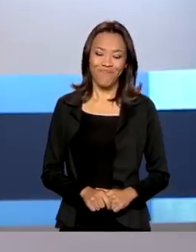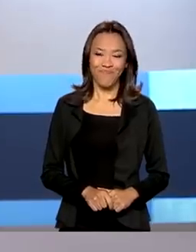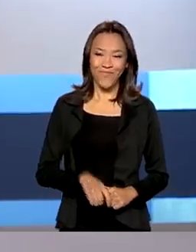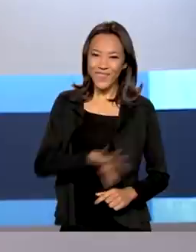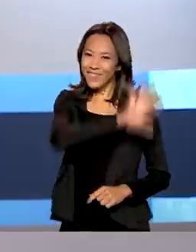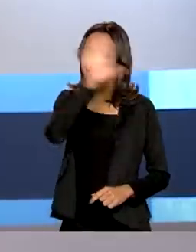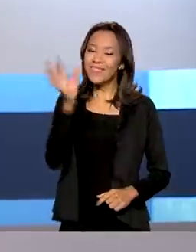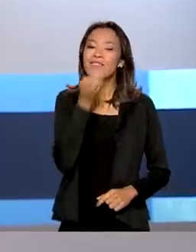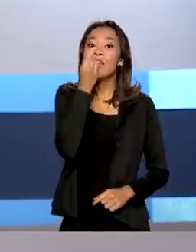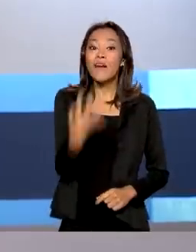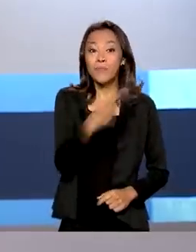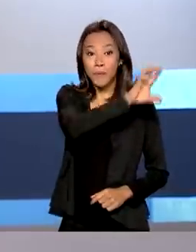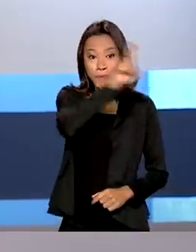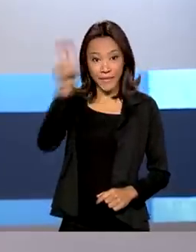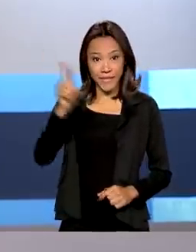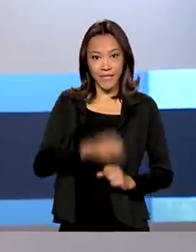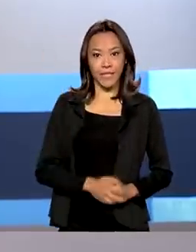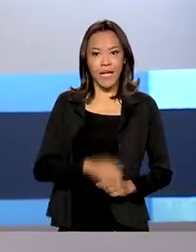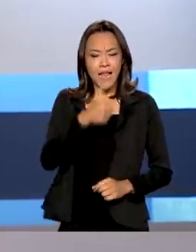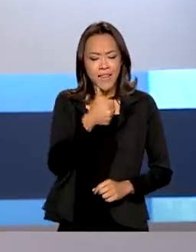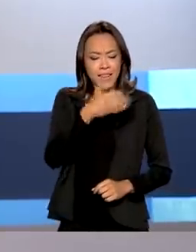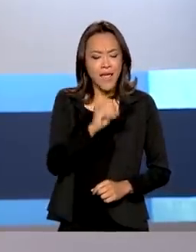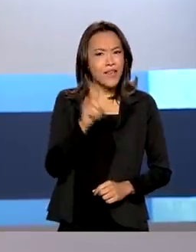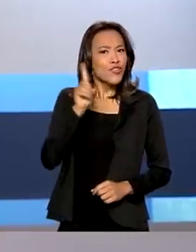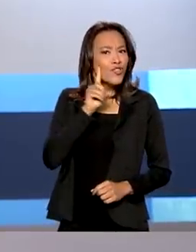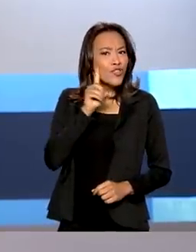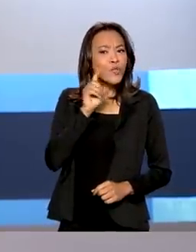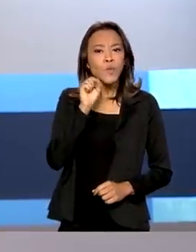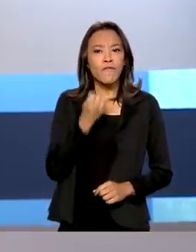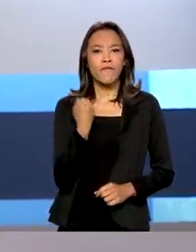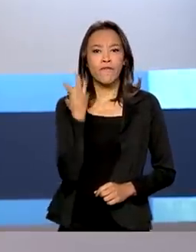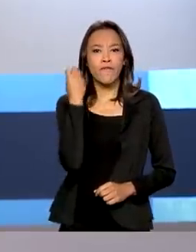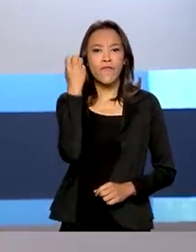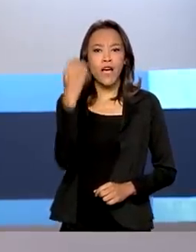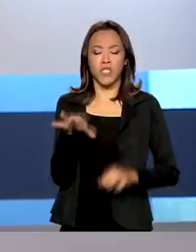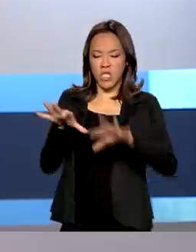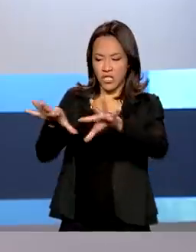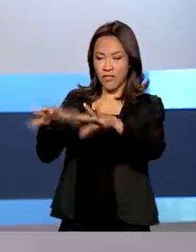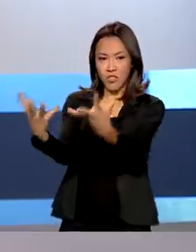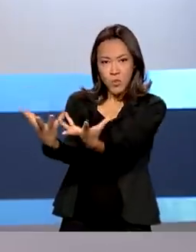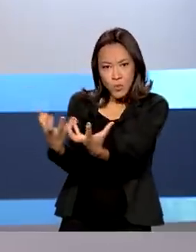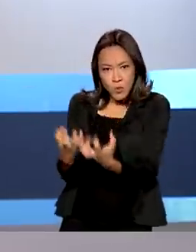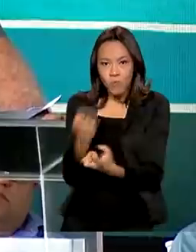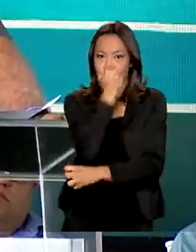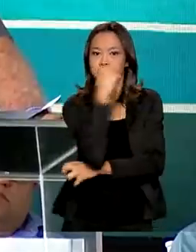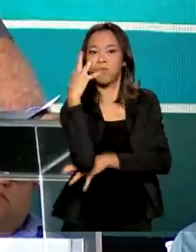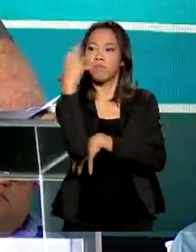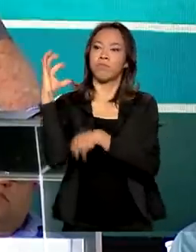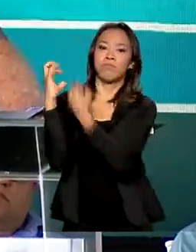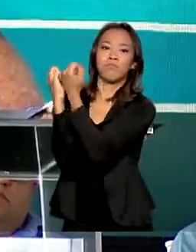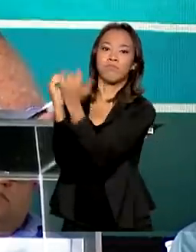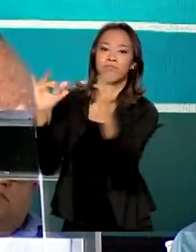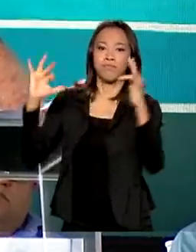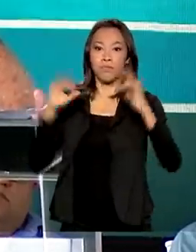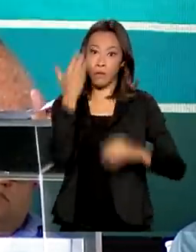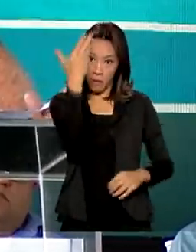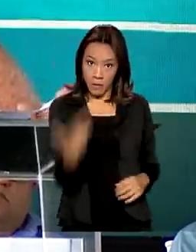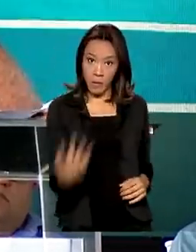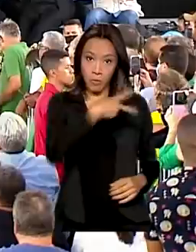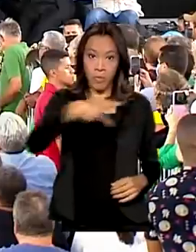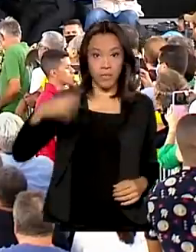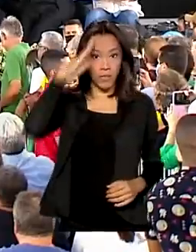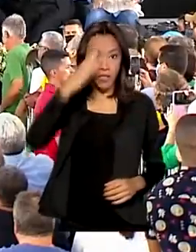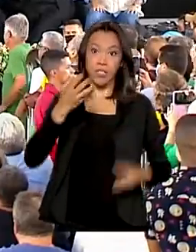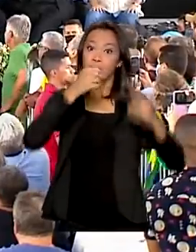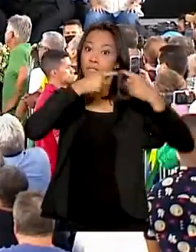Olá, bom dia! Dez dias de viagem pelo semiárido brasileiro. O presidente Jair Bolsonaro lança a Jornada